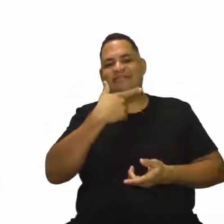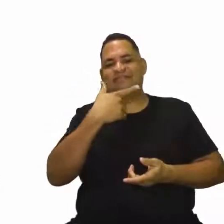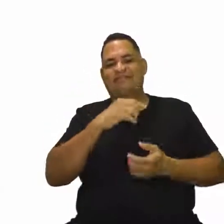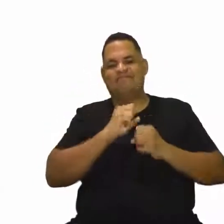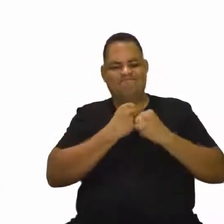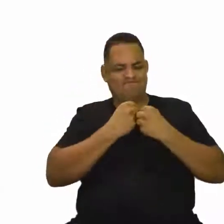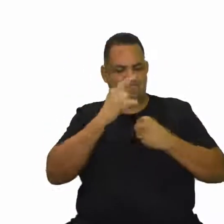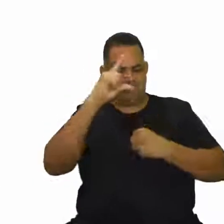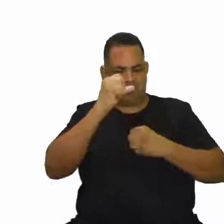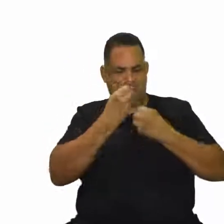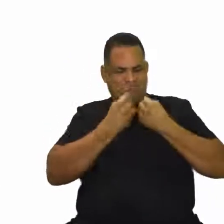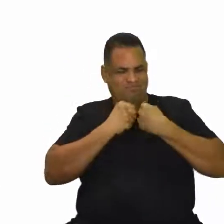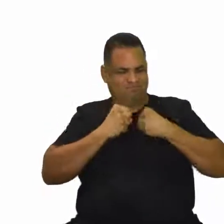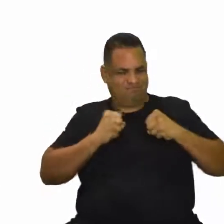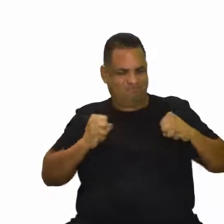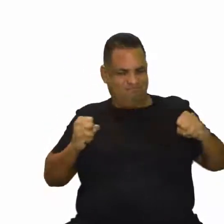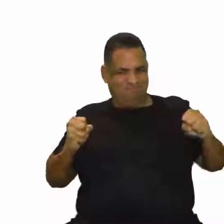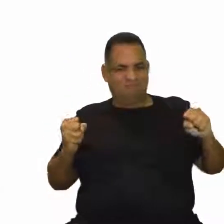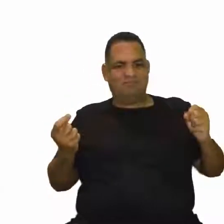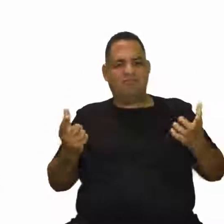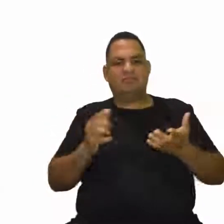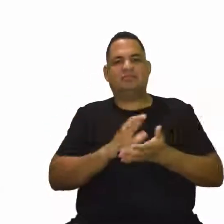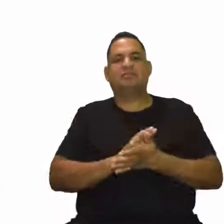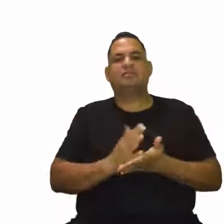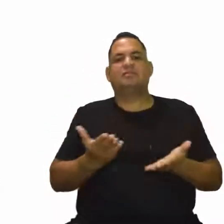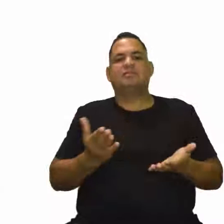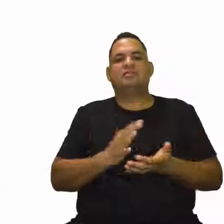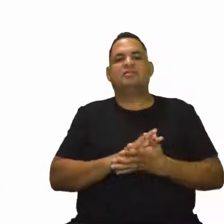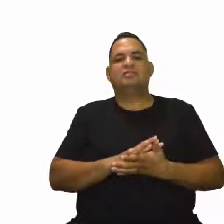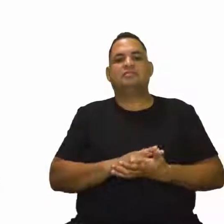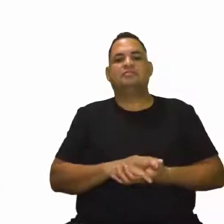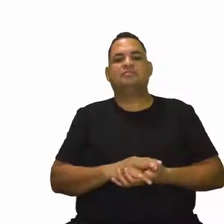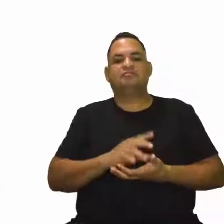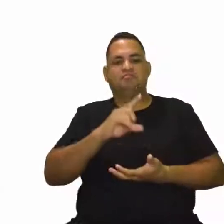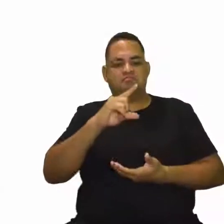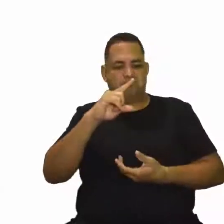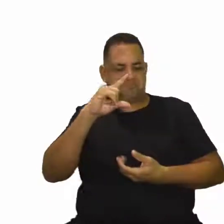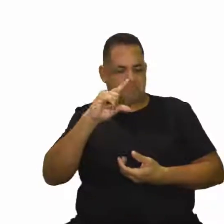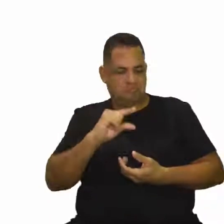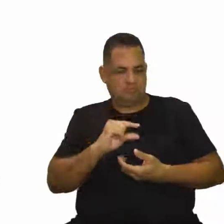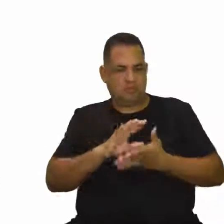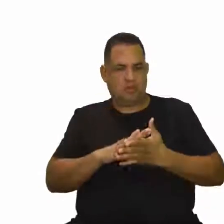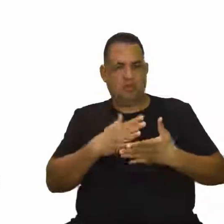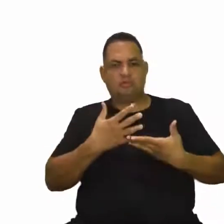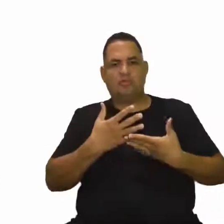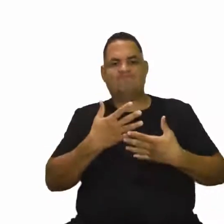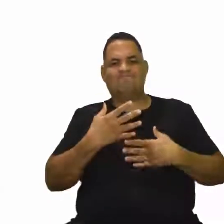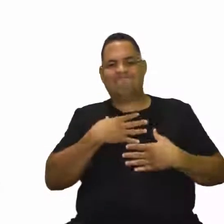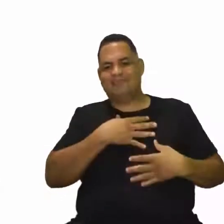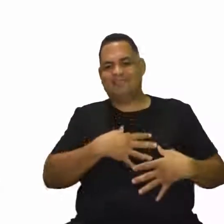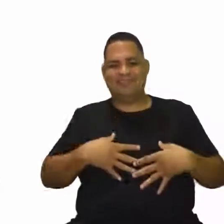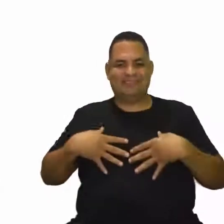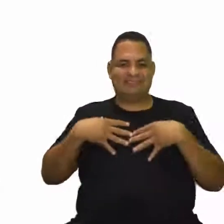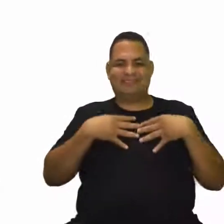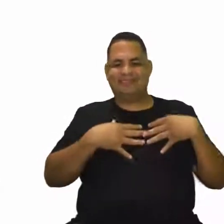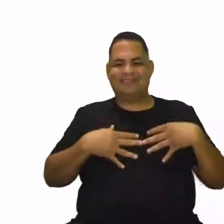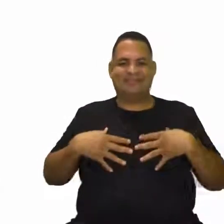menos estresse, menos correria, gente? Então, menos estresse. Menor ansiedade, né?